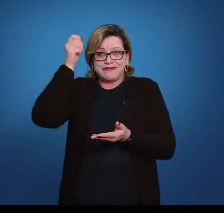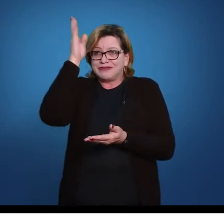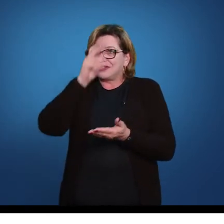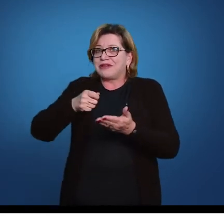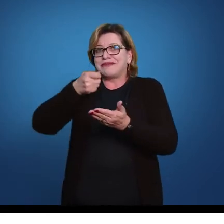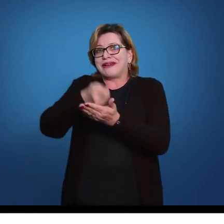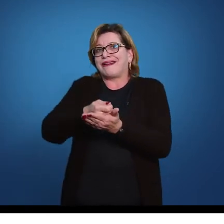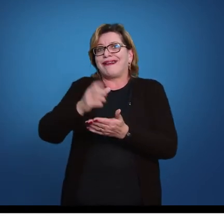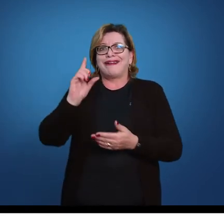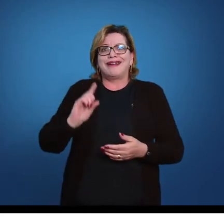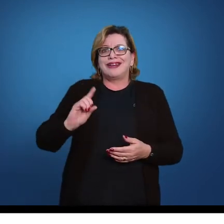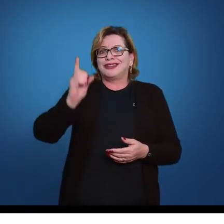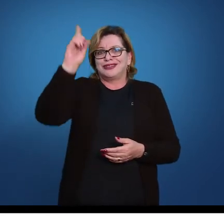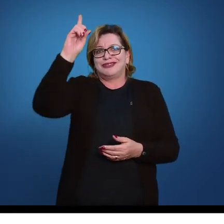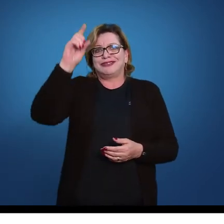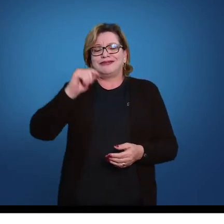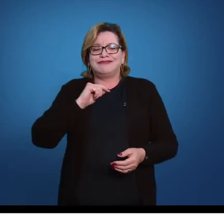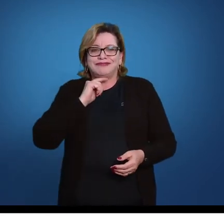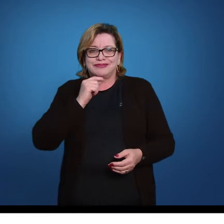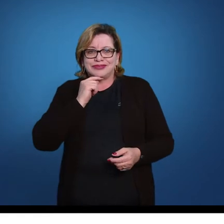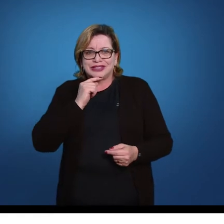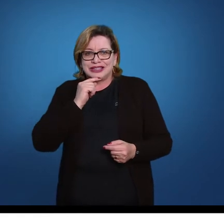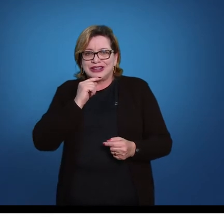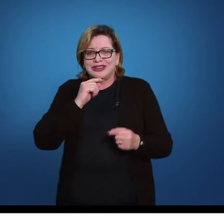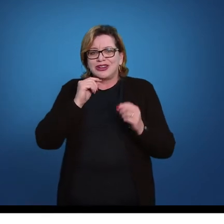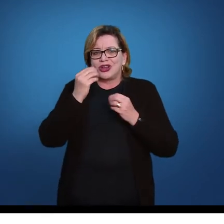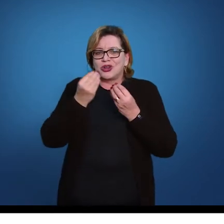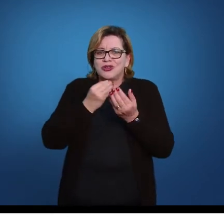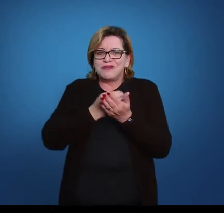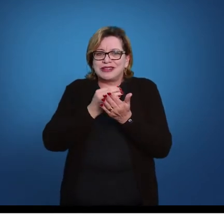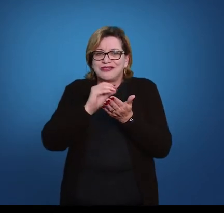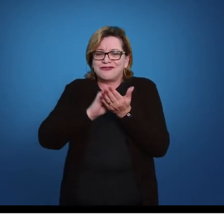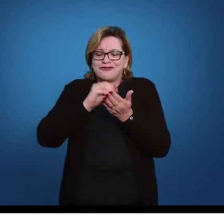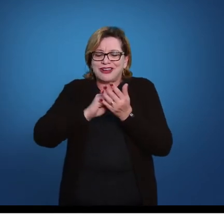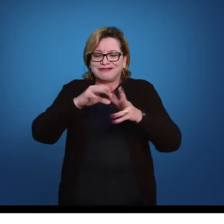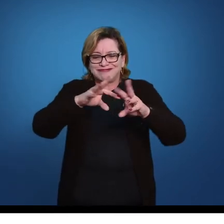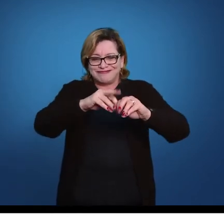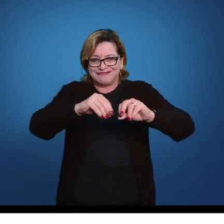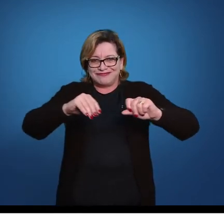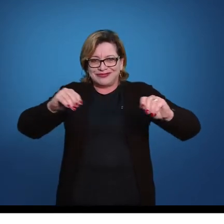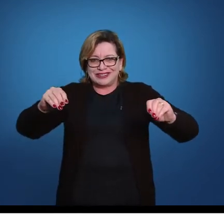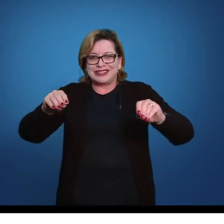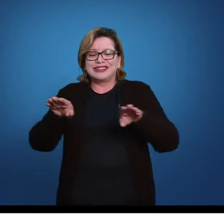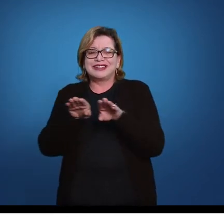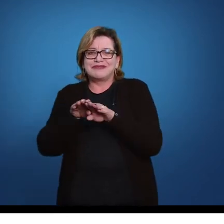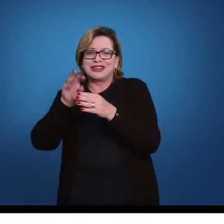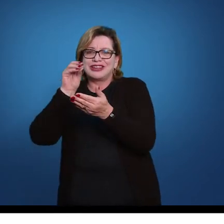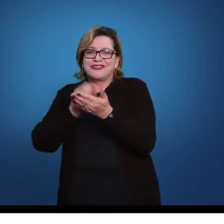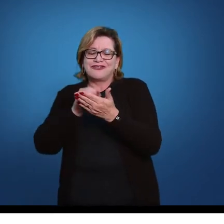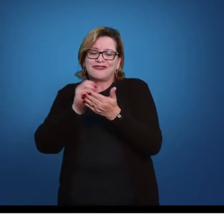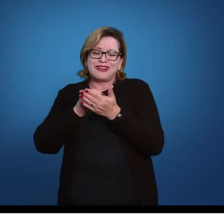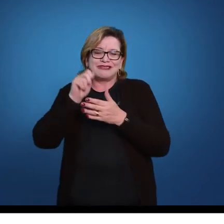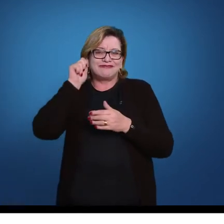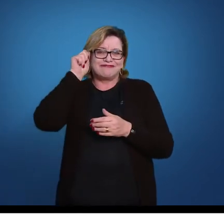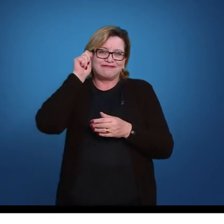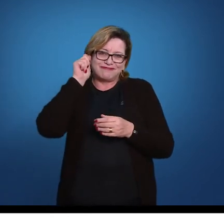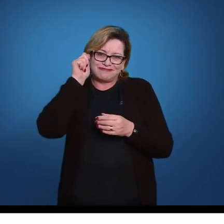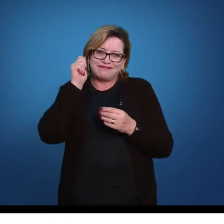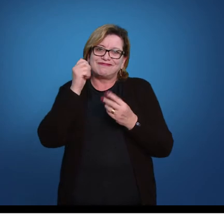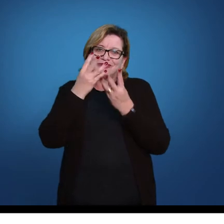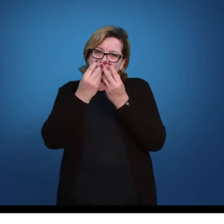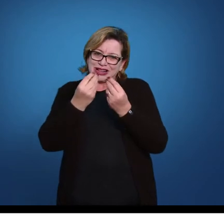dólar. Então, nós temos, por um lado, a escassez de terrenos urbanos e, por outro lado, a falta de artistas brasileiros